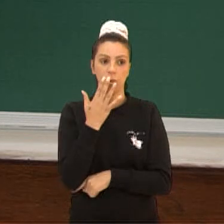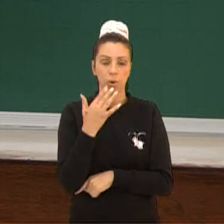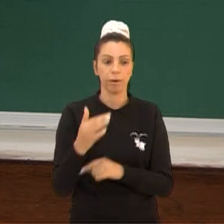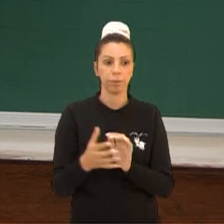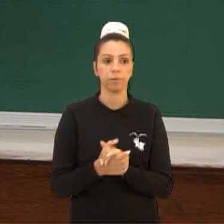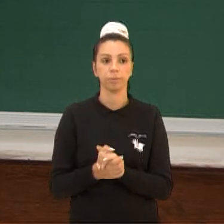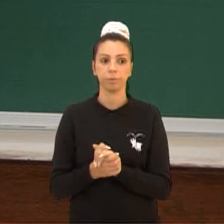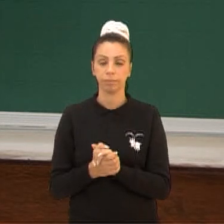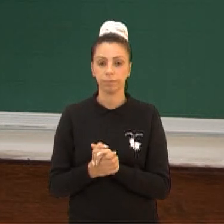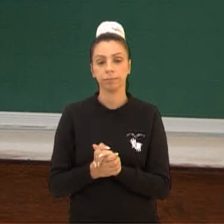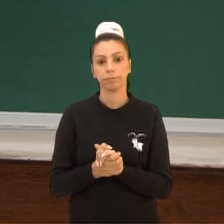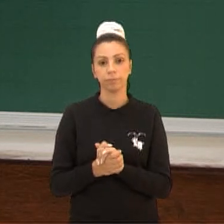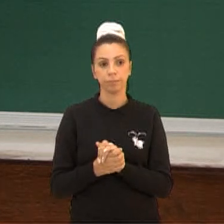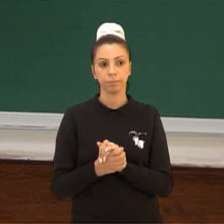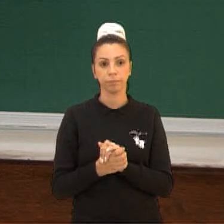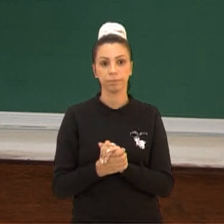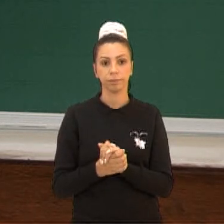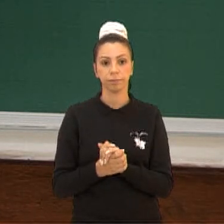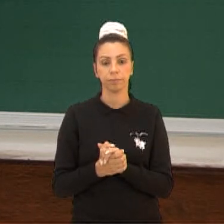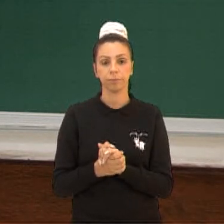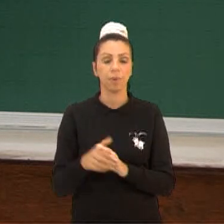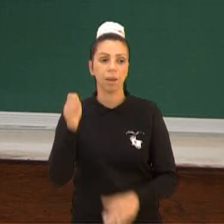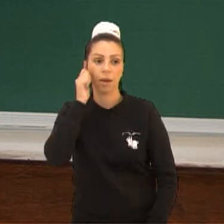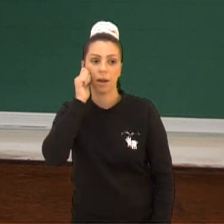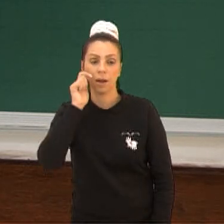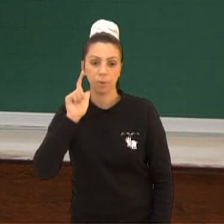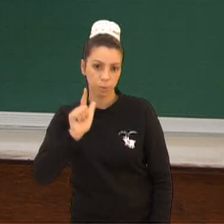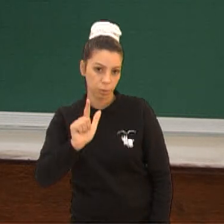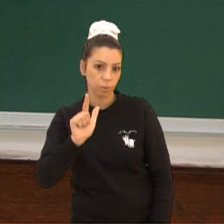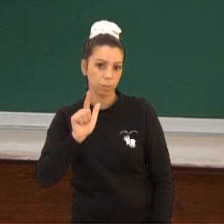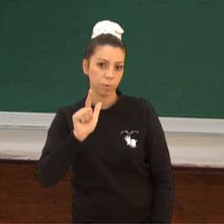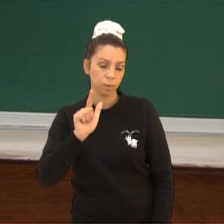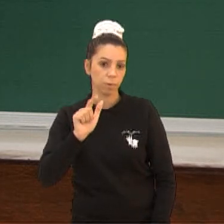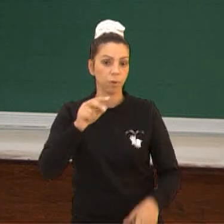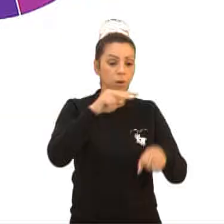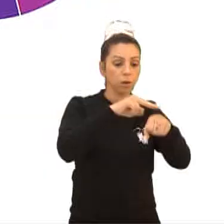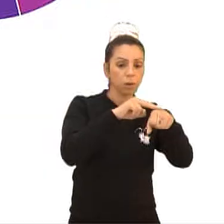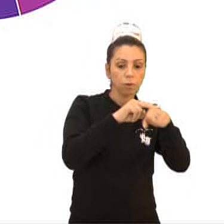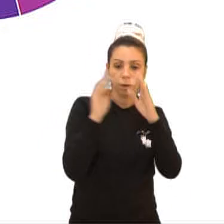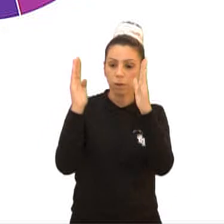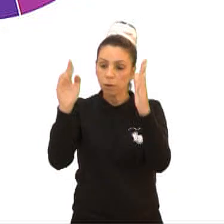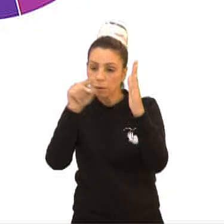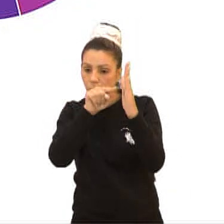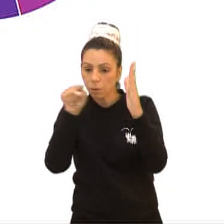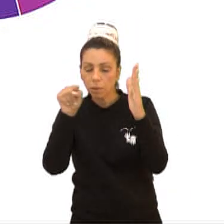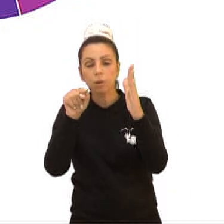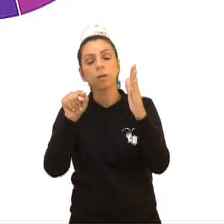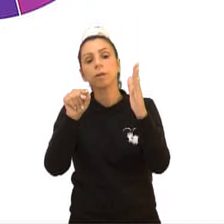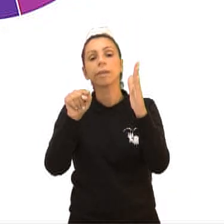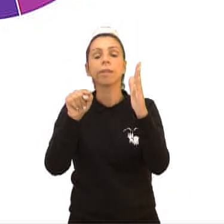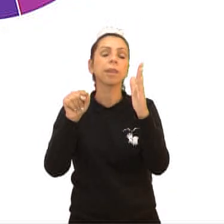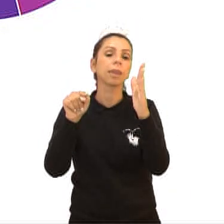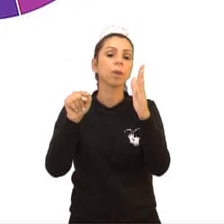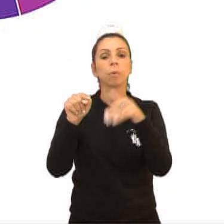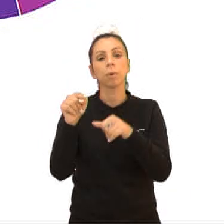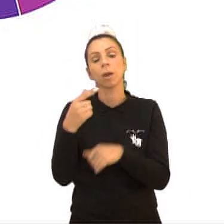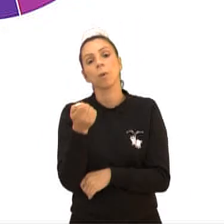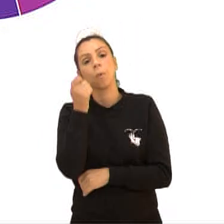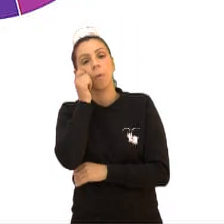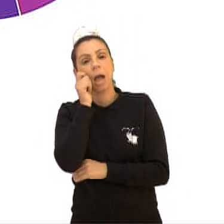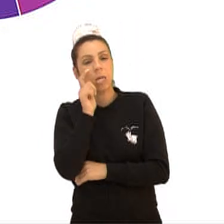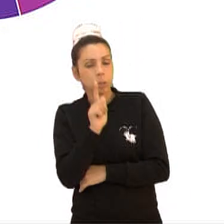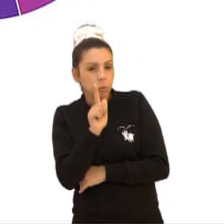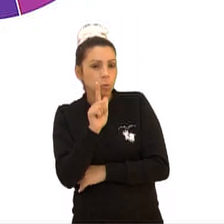essas duas cores tem mais uma cor terciária. E essa cor está entre o azul e o verde, então é um azul esverdeado.